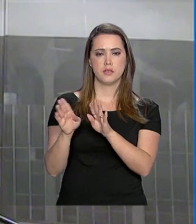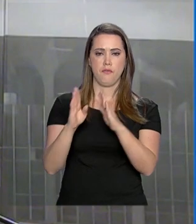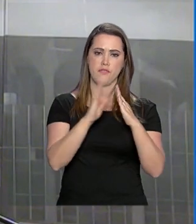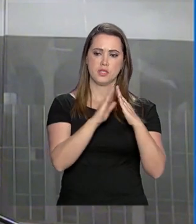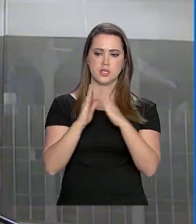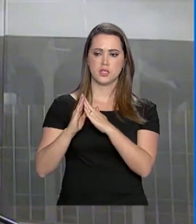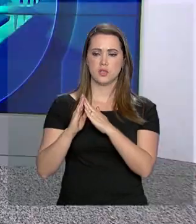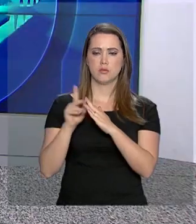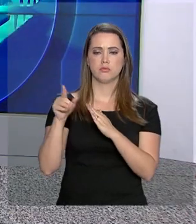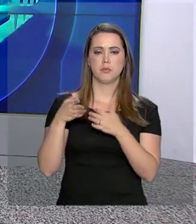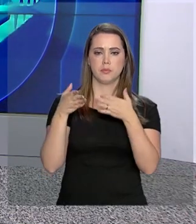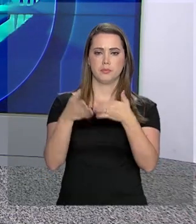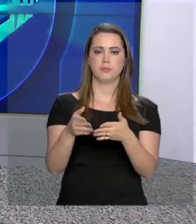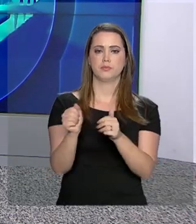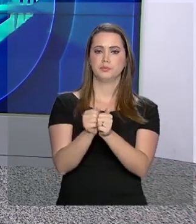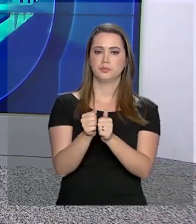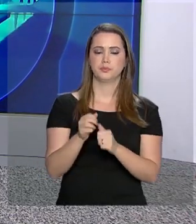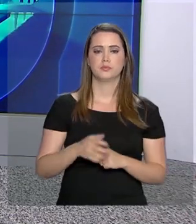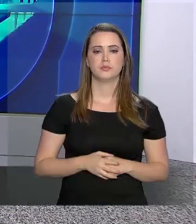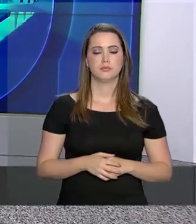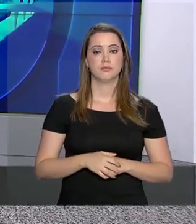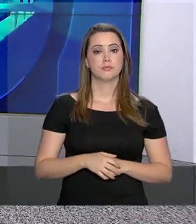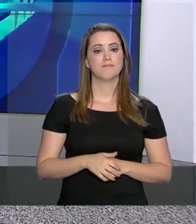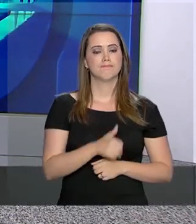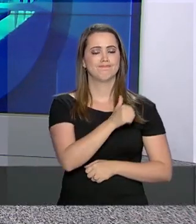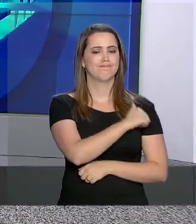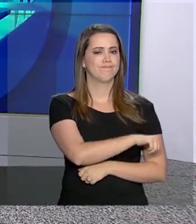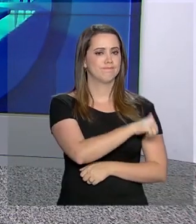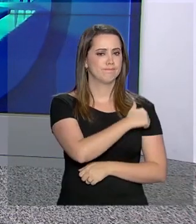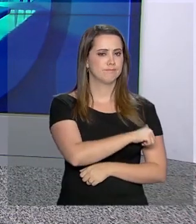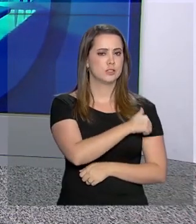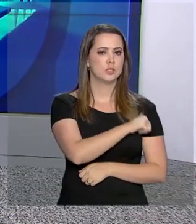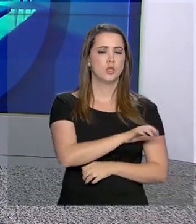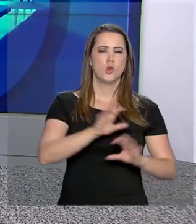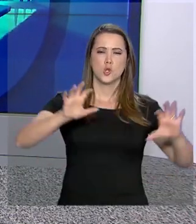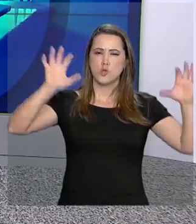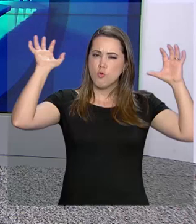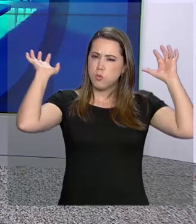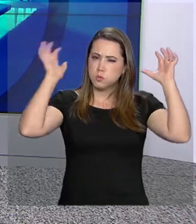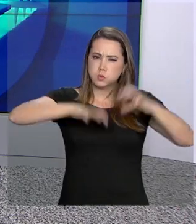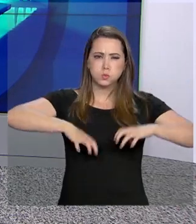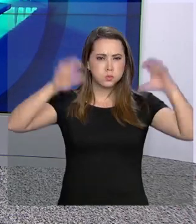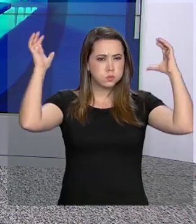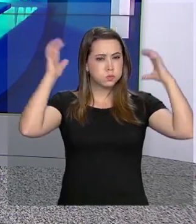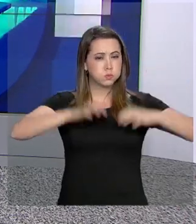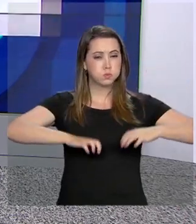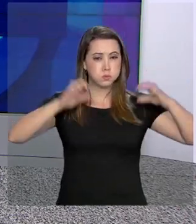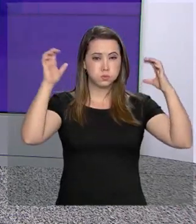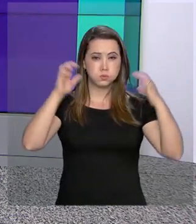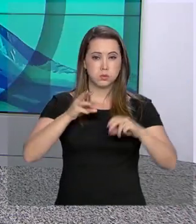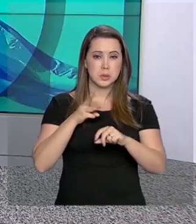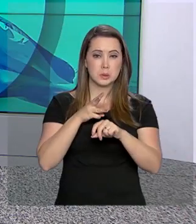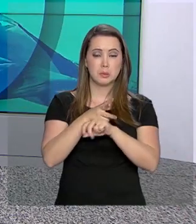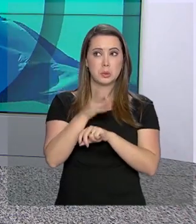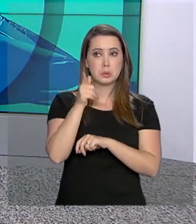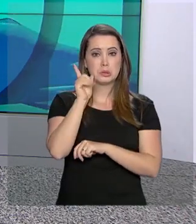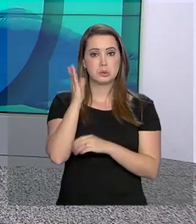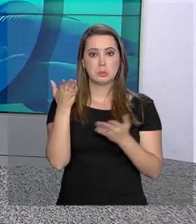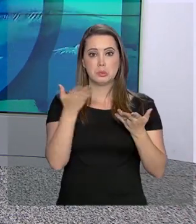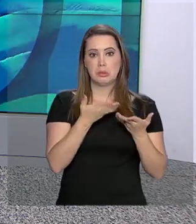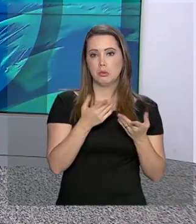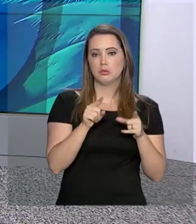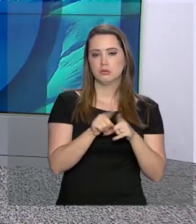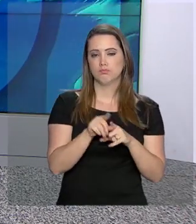parte desse processo. O Rio de Janeiro foi atingido por uma forte tempestade na madrugada de ontem para hoje.